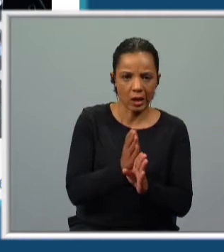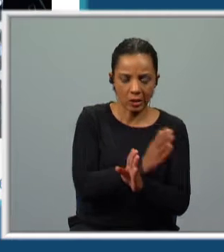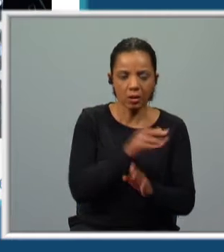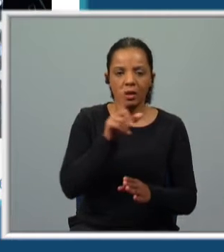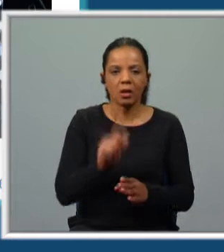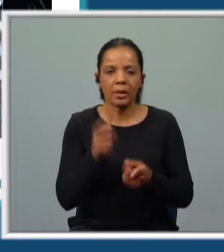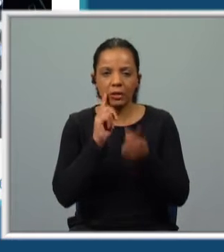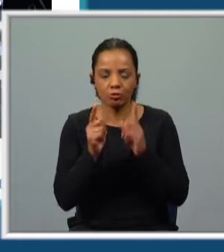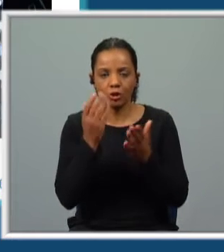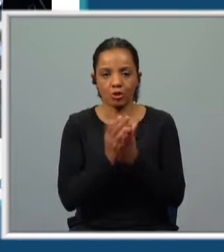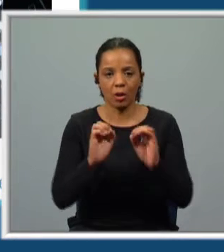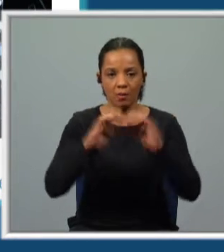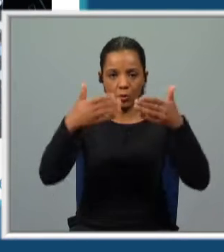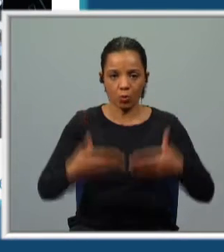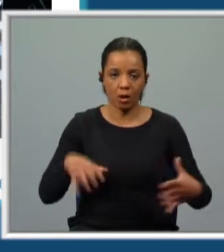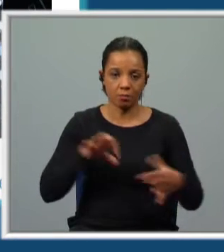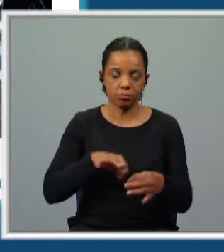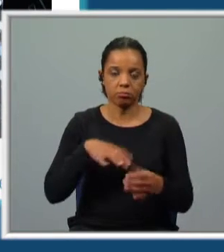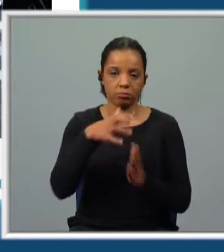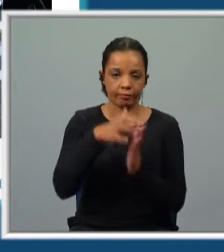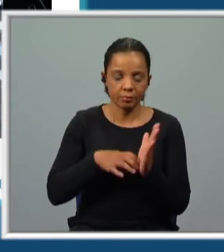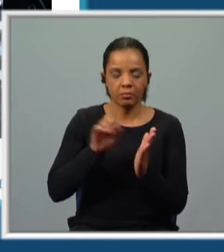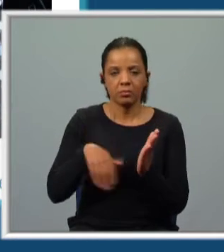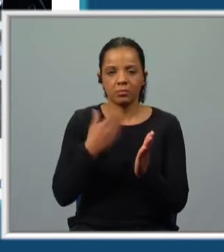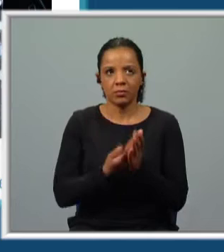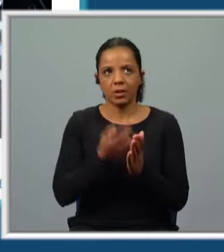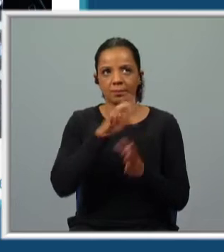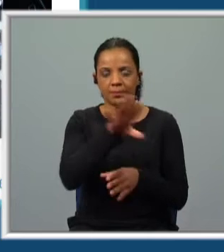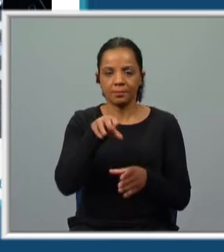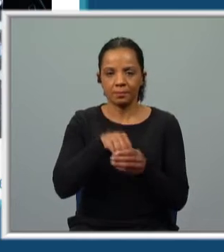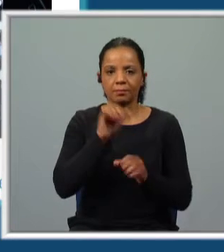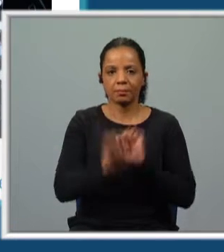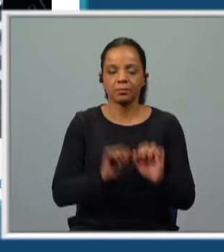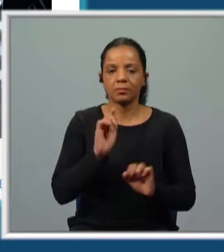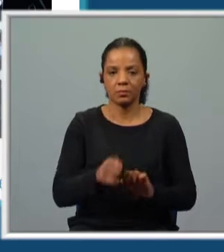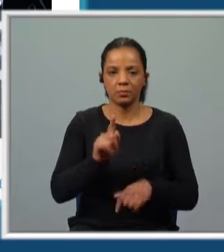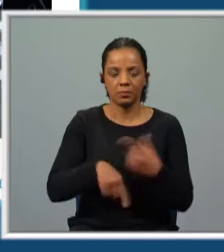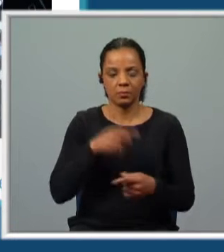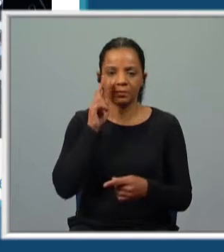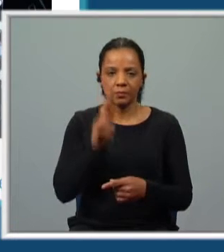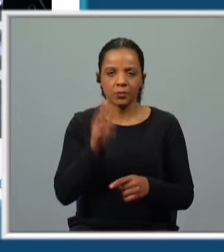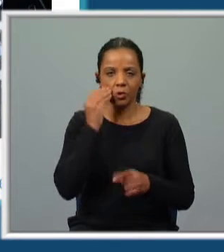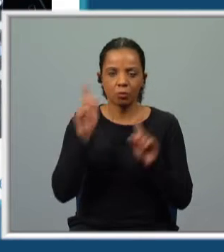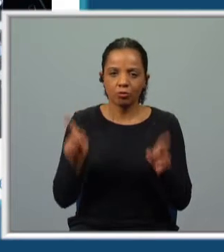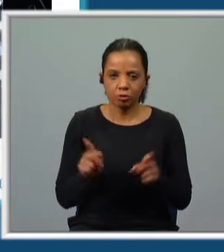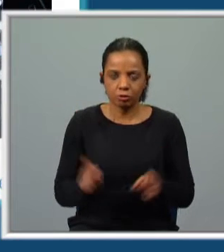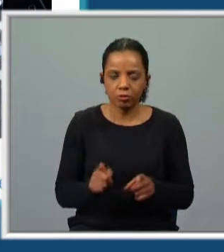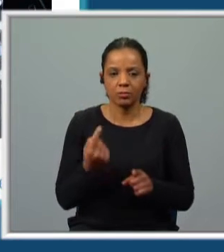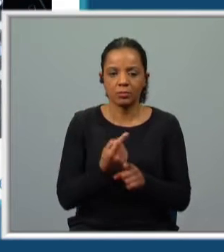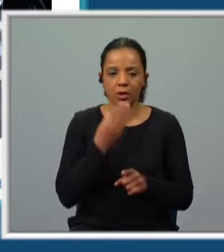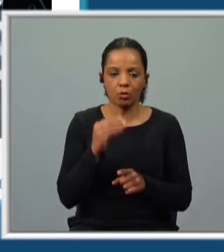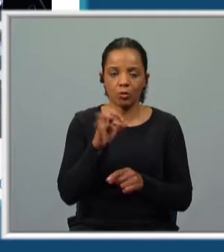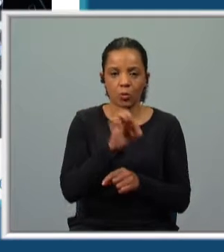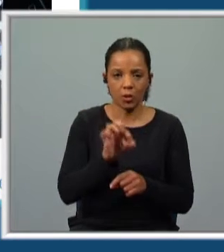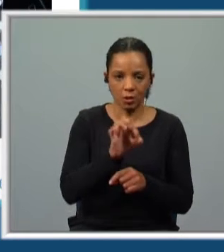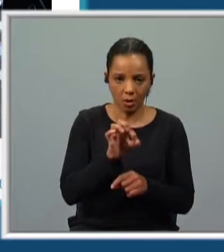escola virtual a propósito da obra para te contextualizar, depois vamos ver excertos de uma encenação da peça feita por alunos